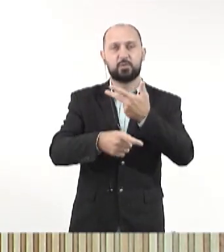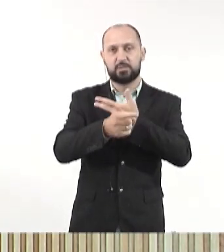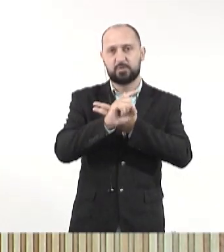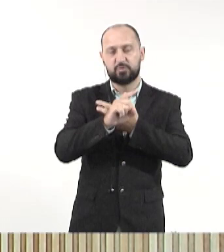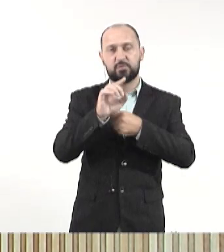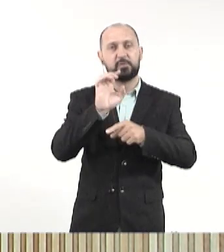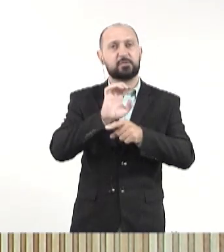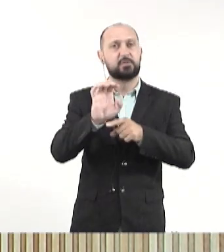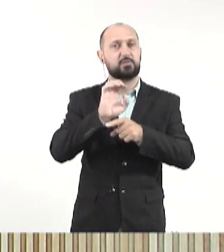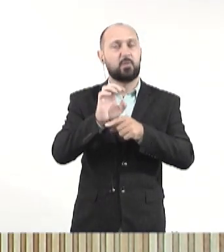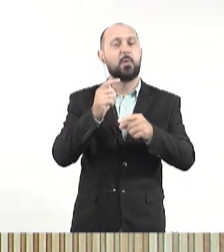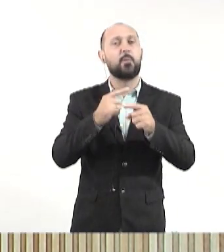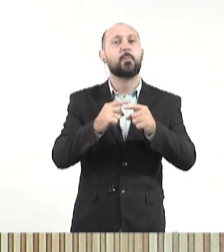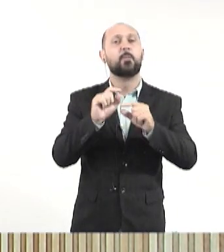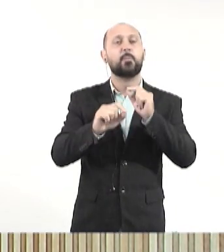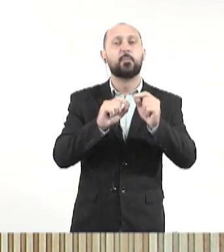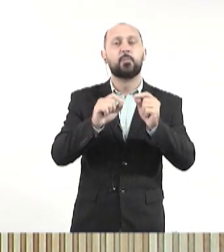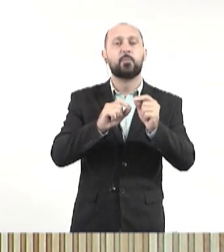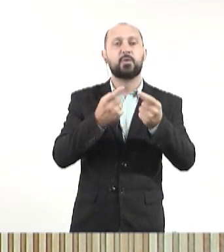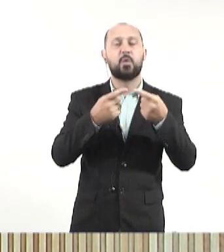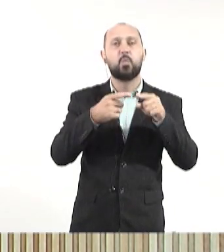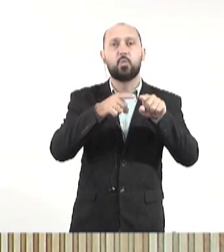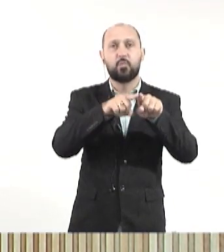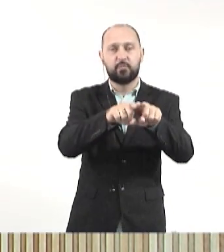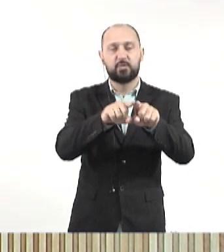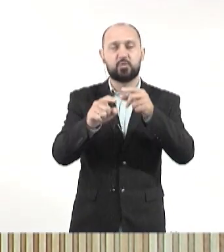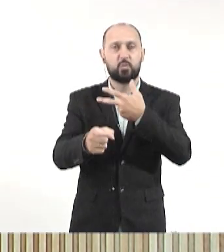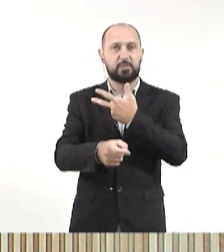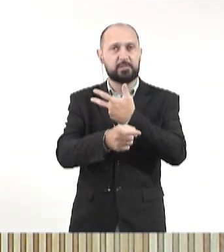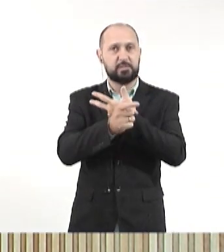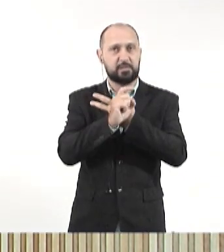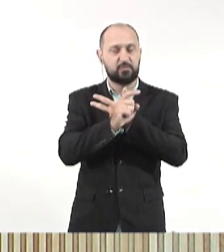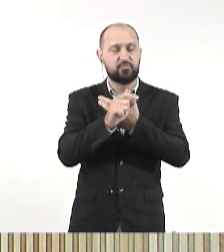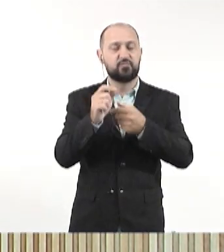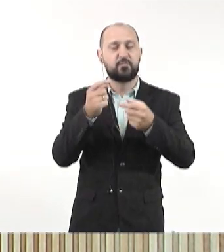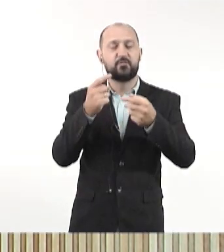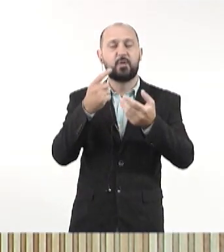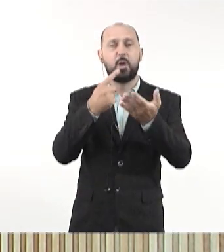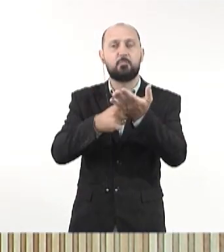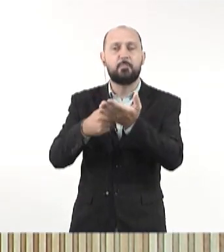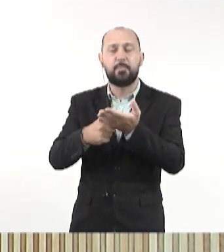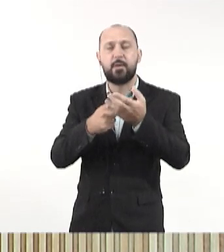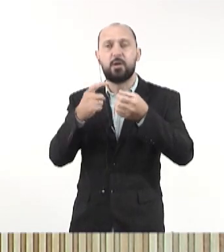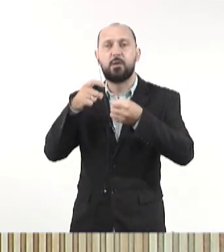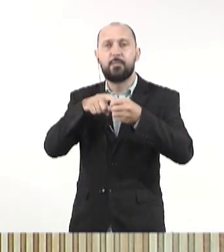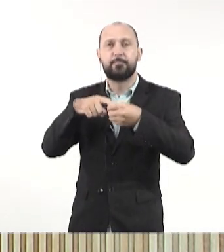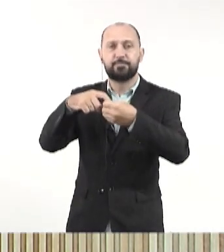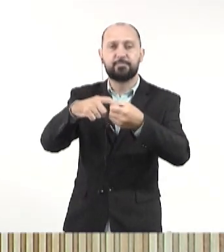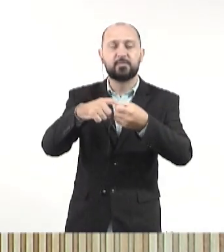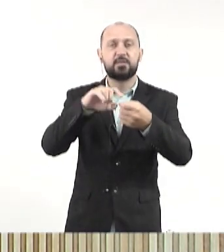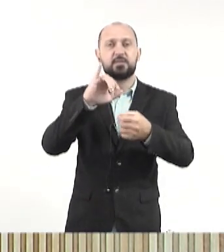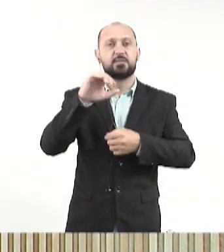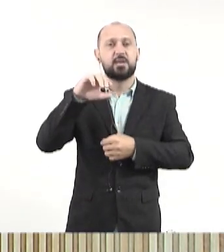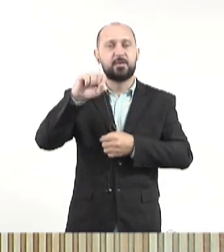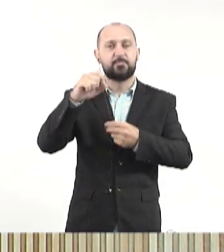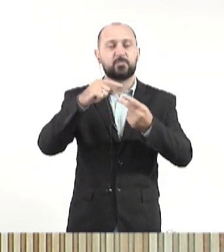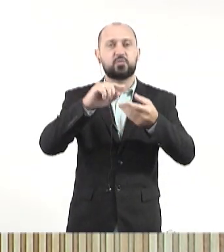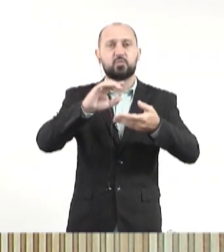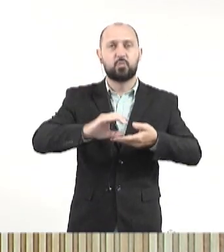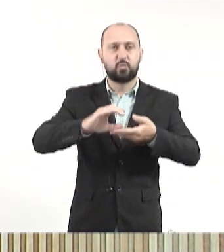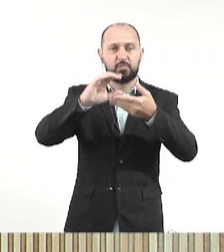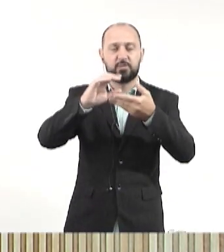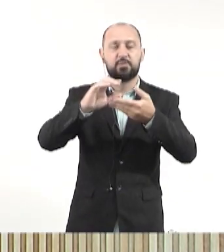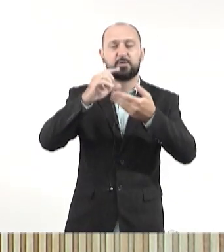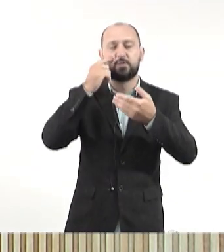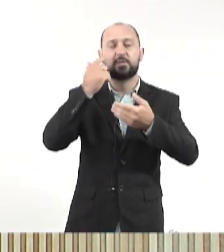Poder Executivo Estadual, pois se trata de convênios que o Poder Executivo firmou, de convênios e protocolos SMS junto ao Conselho